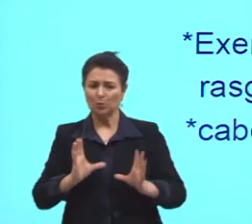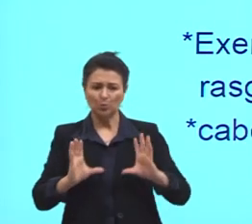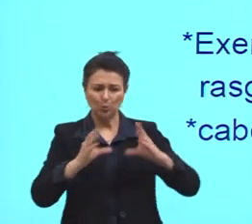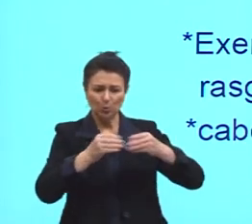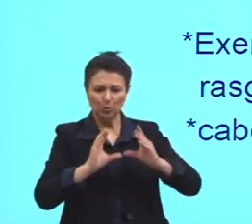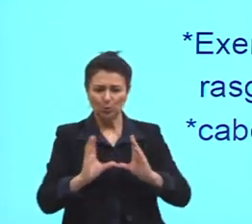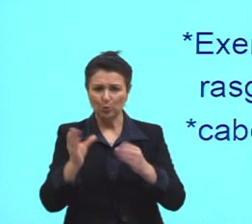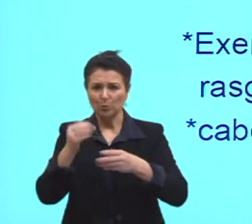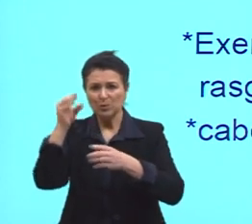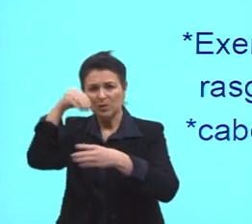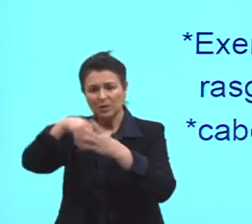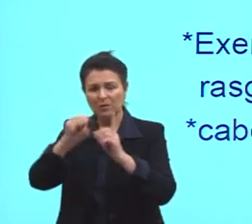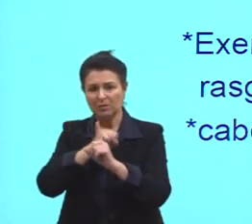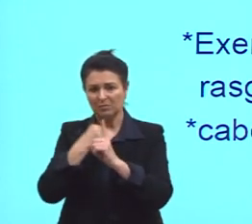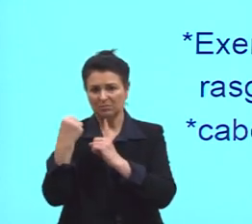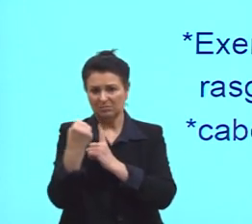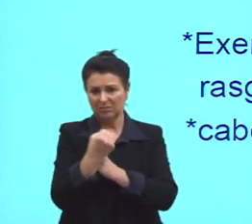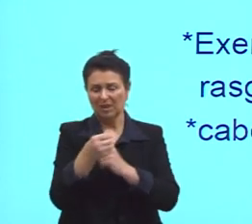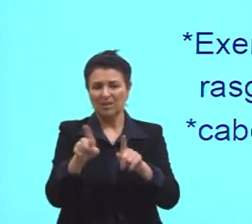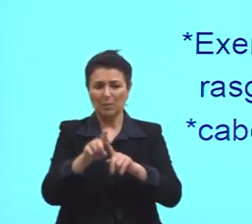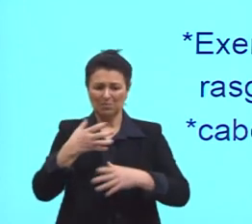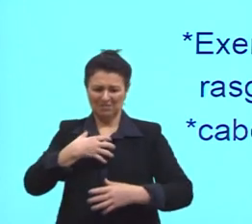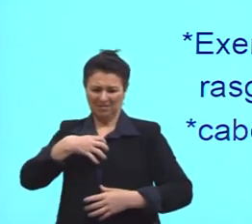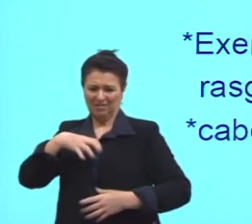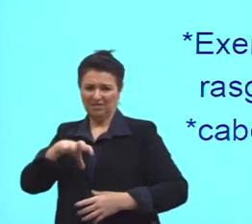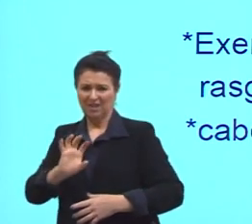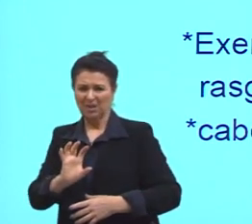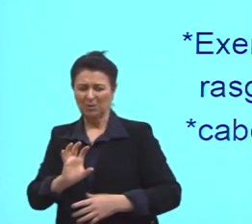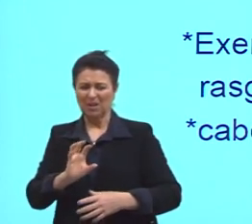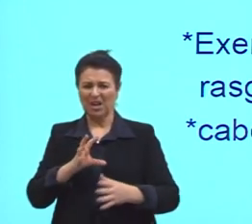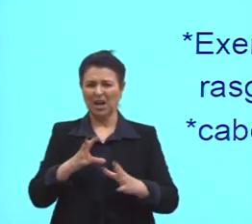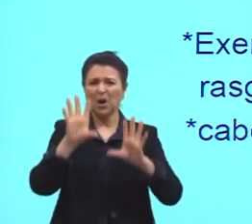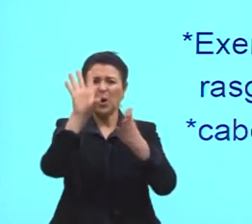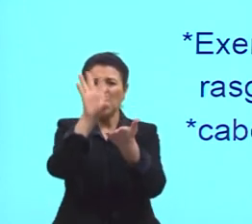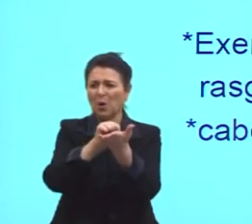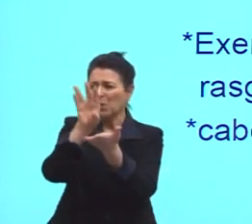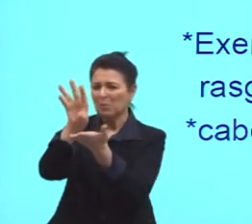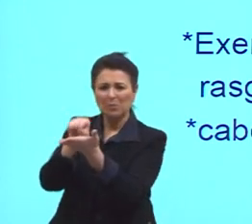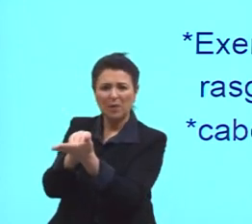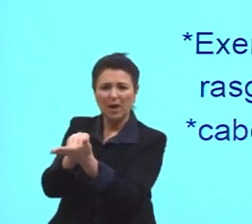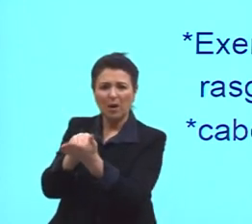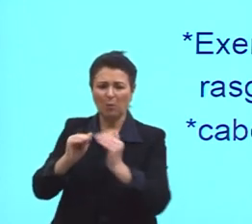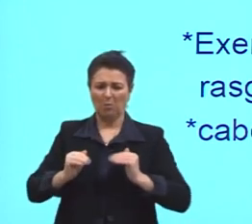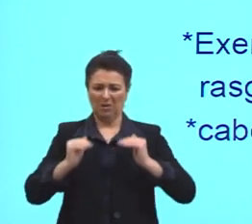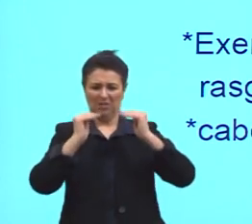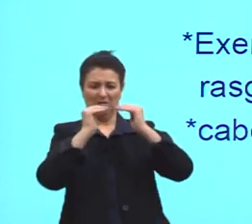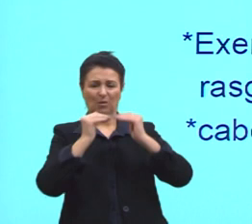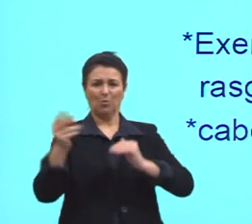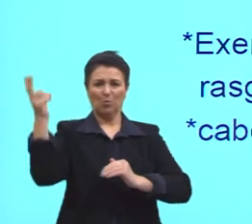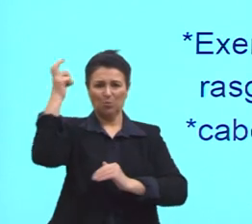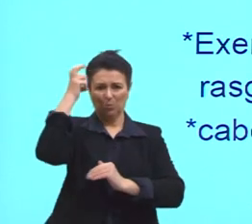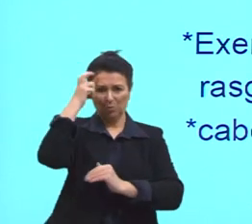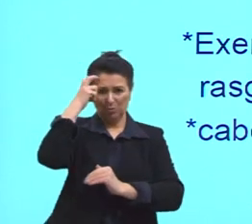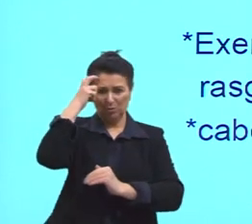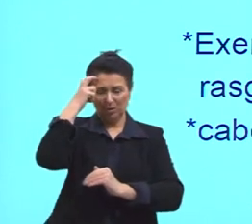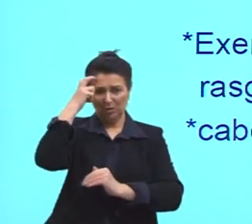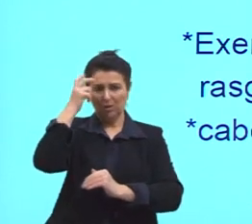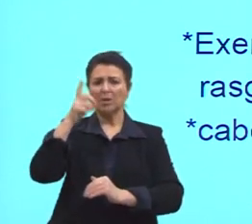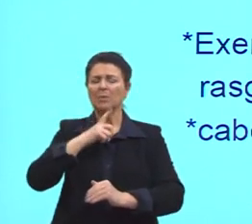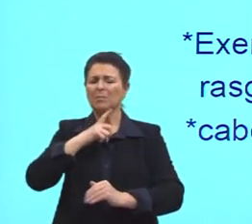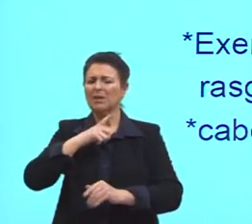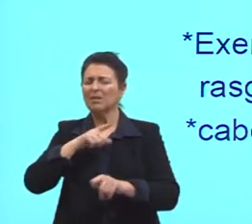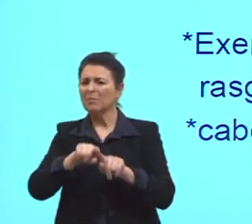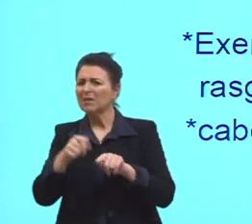vestimentas avessas aos modismos, fugir daquele padrão cultural certinho, mas ter uma outra perspectiva.